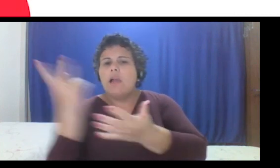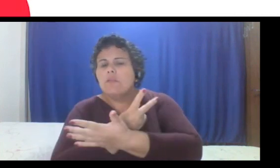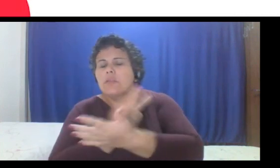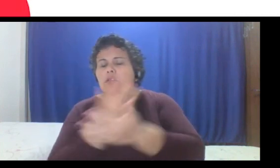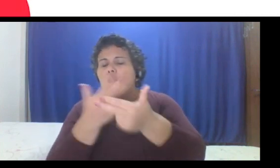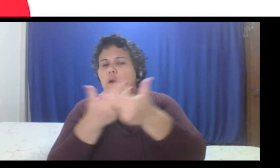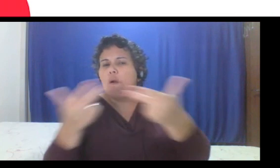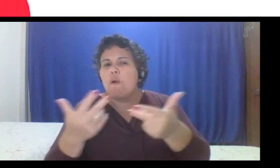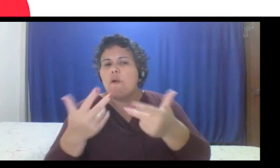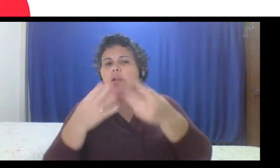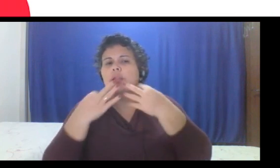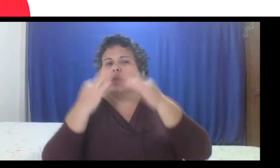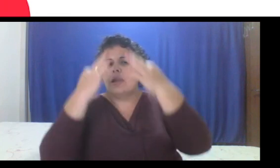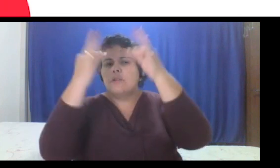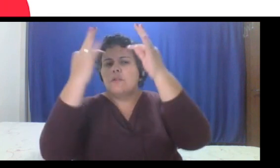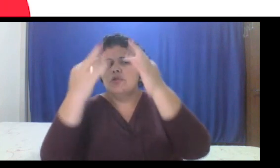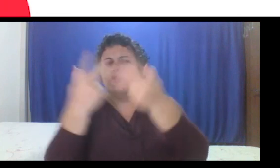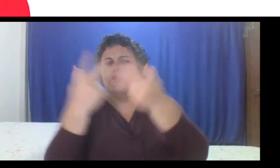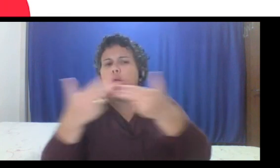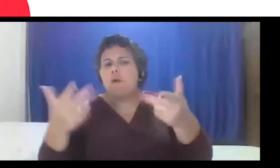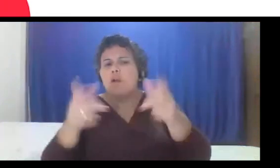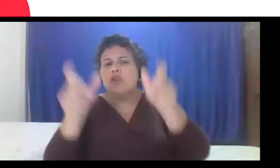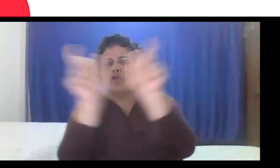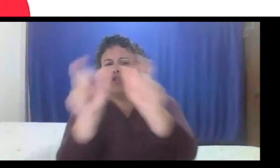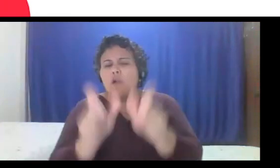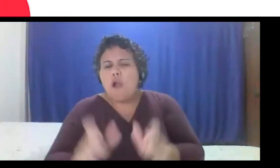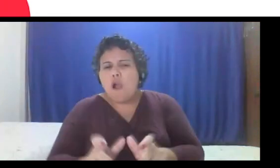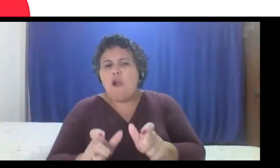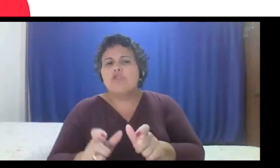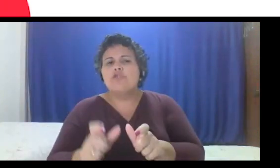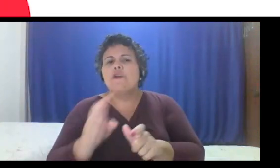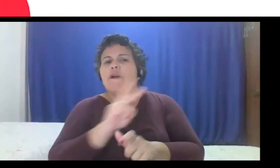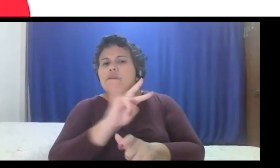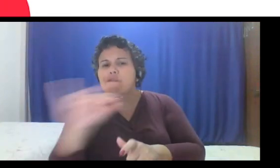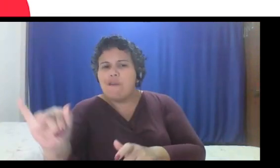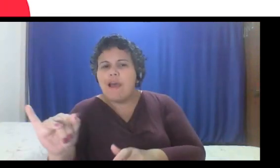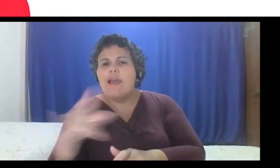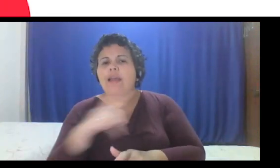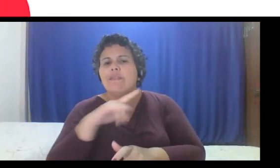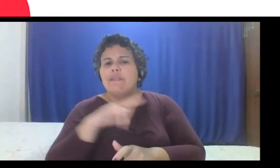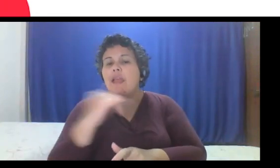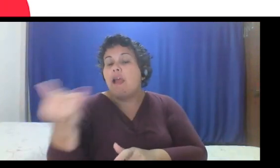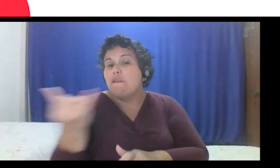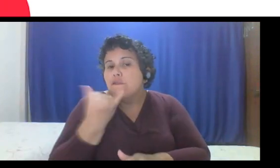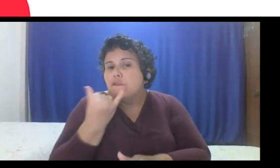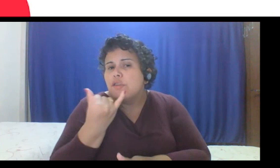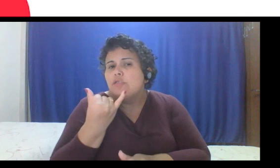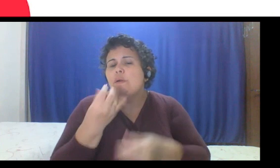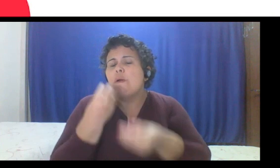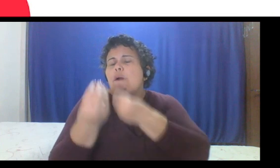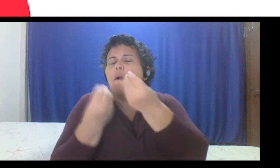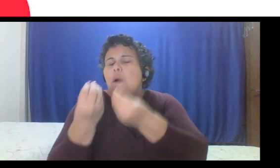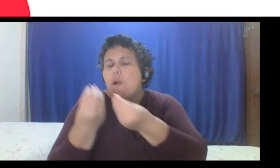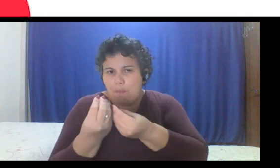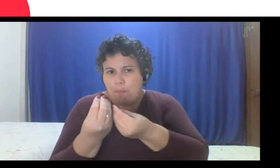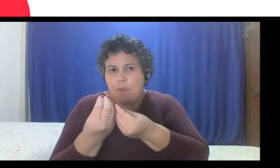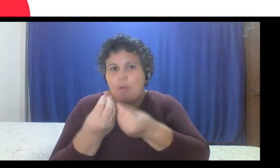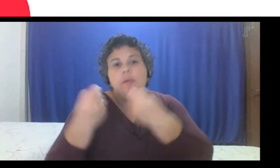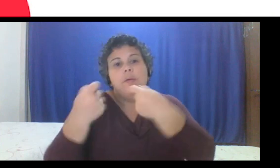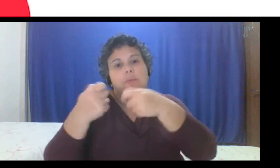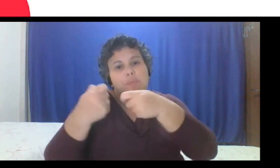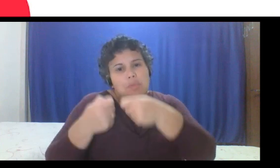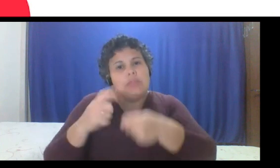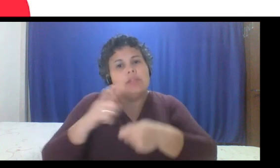de código, alguma coisa quebrar, como que funciona isso, né. Enfim, eu preciso ter métricas